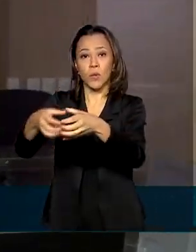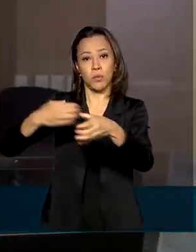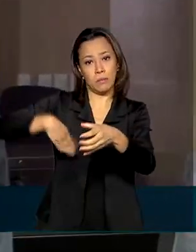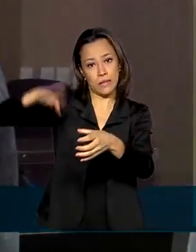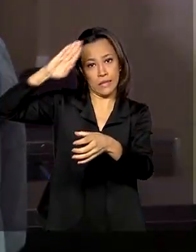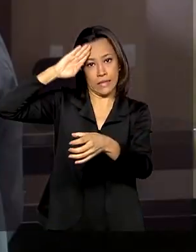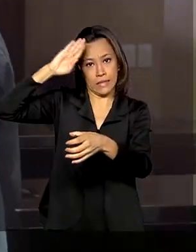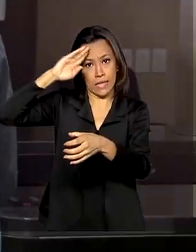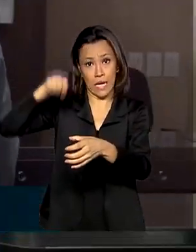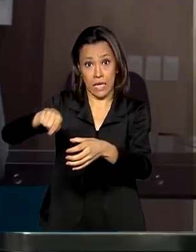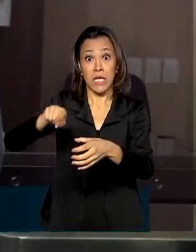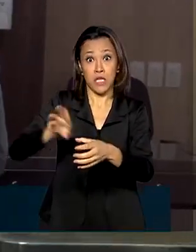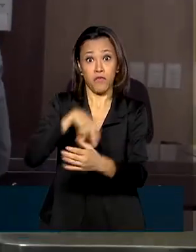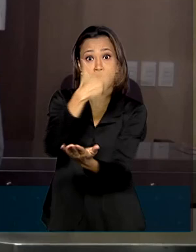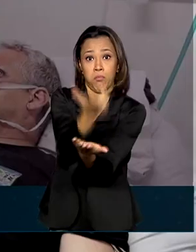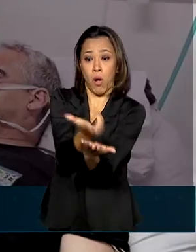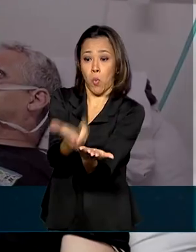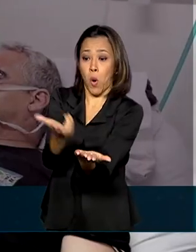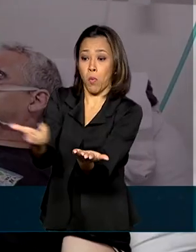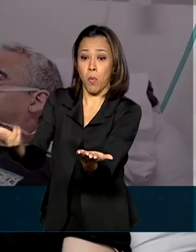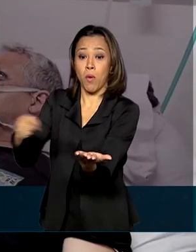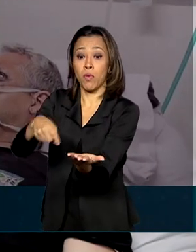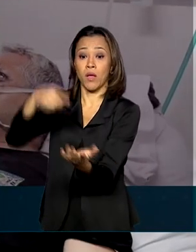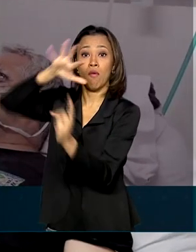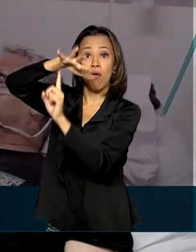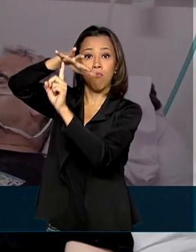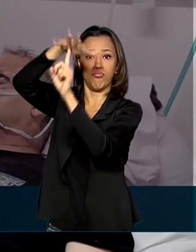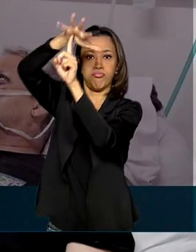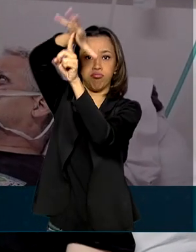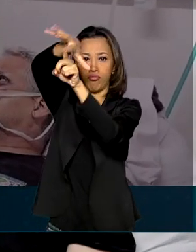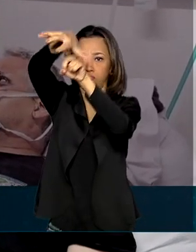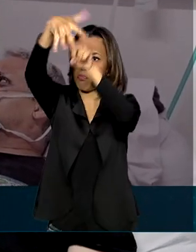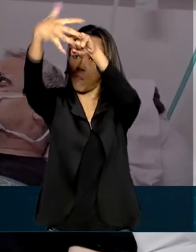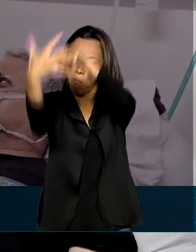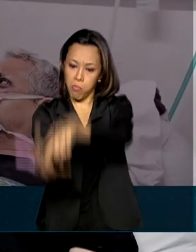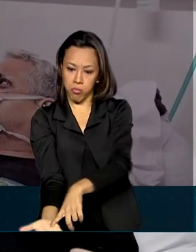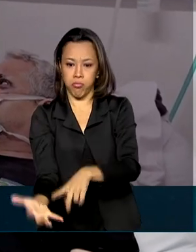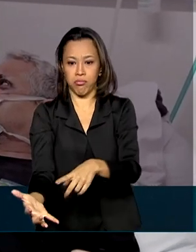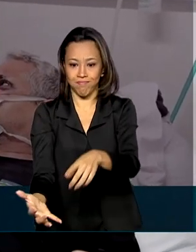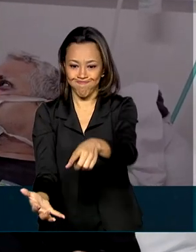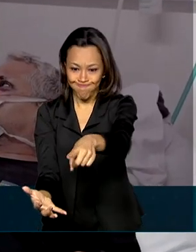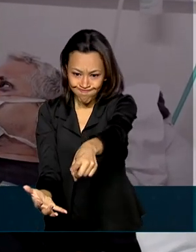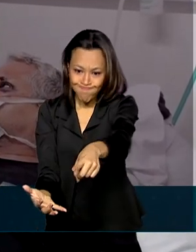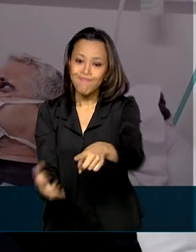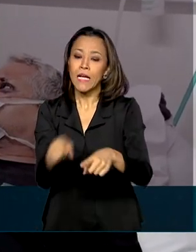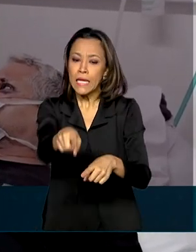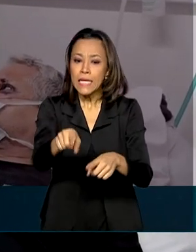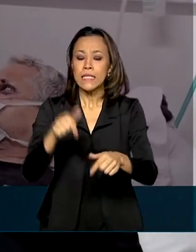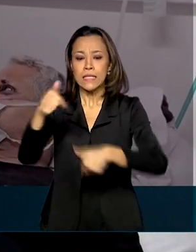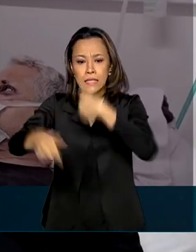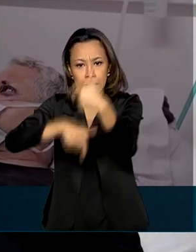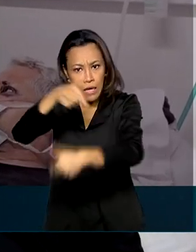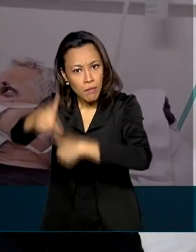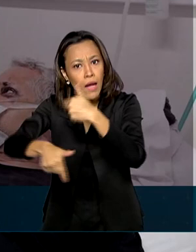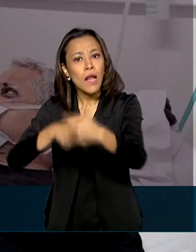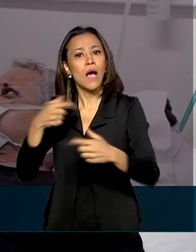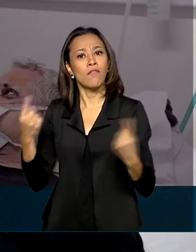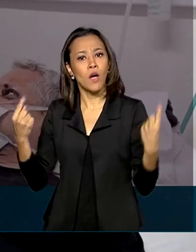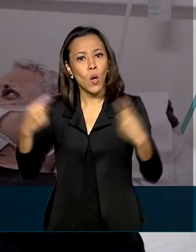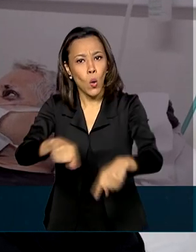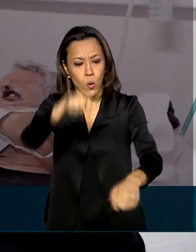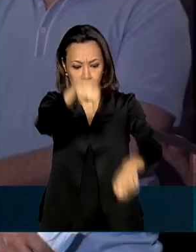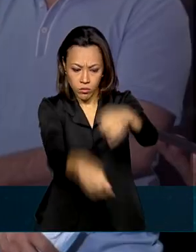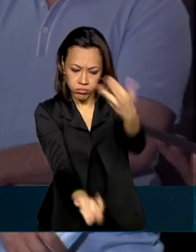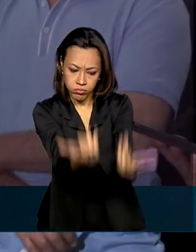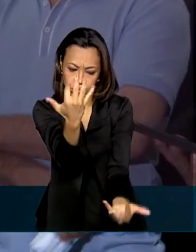que foram hospitalizados após uma queda de helicóptero na região de Poconé. Eles atuavam no combate aos incêndios